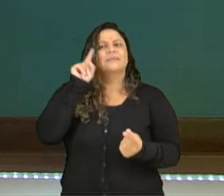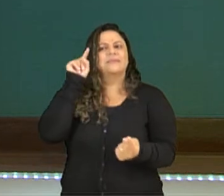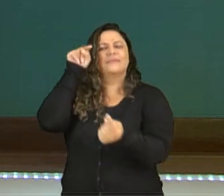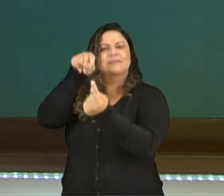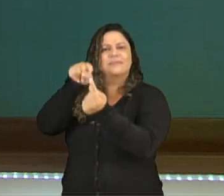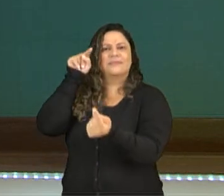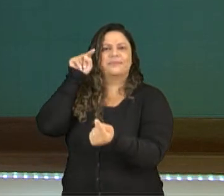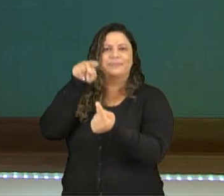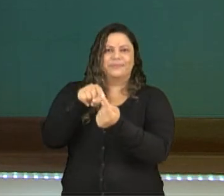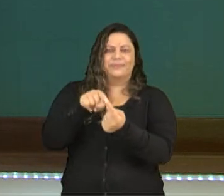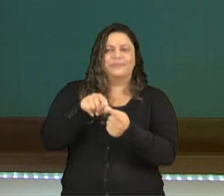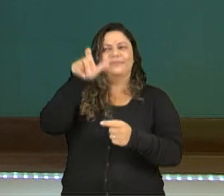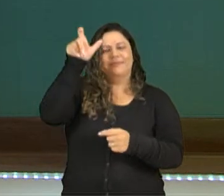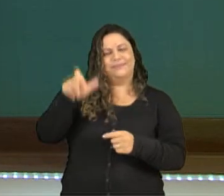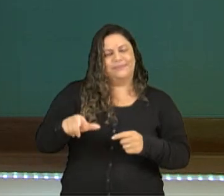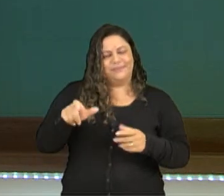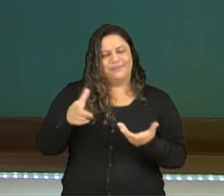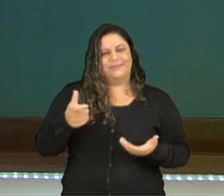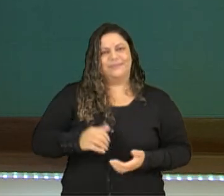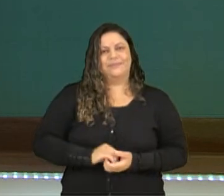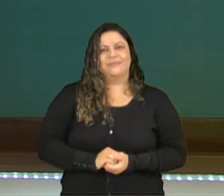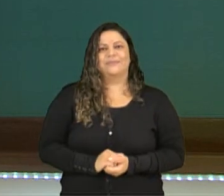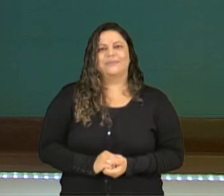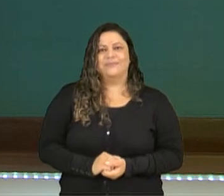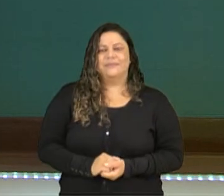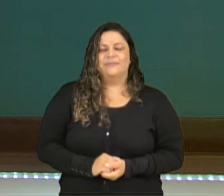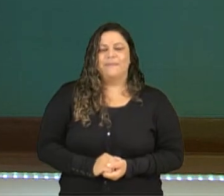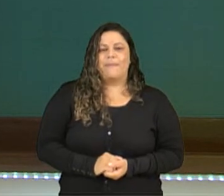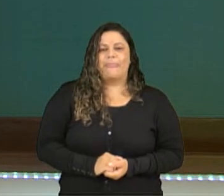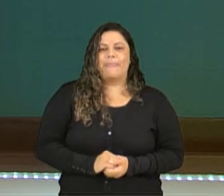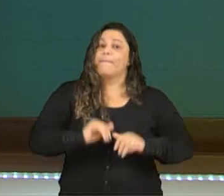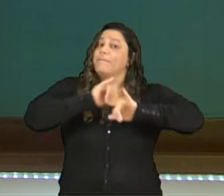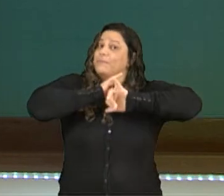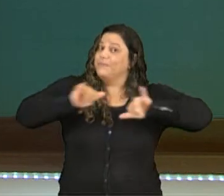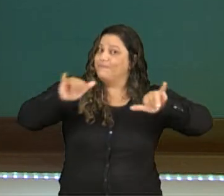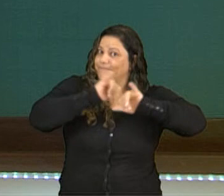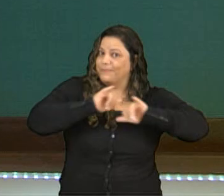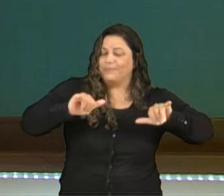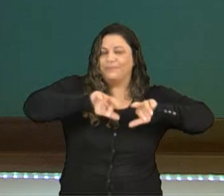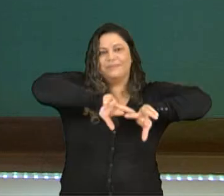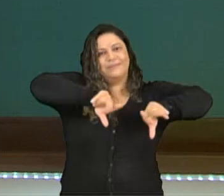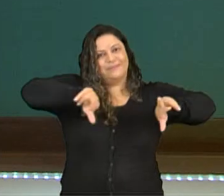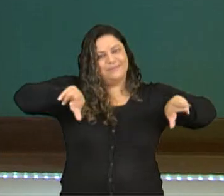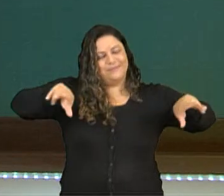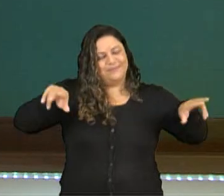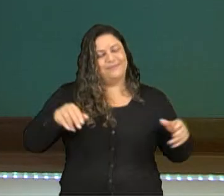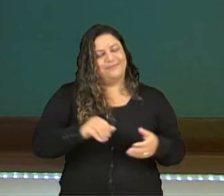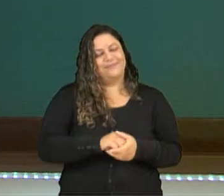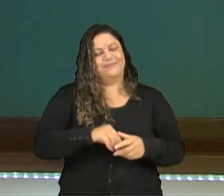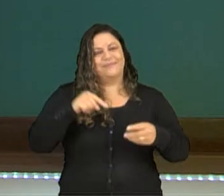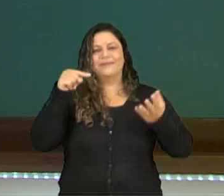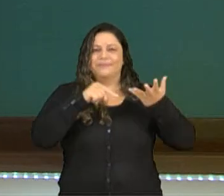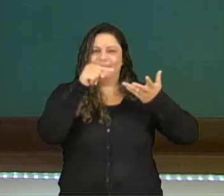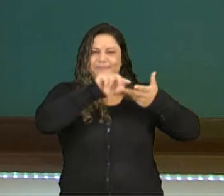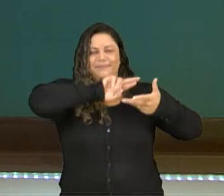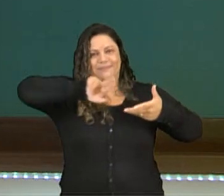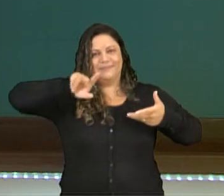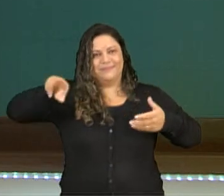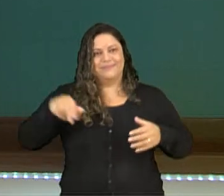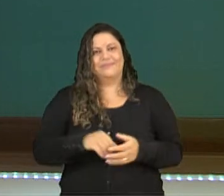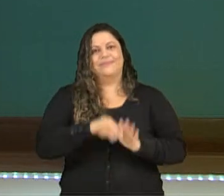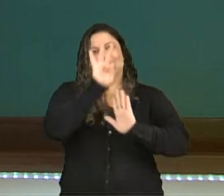informar uma pessoa conjunto sobre, conjunto de pessoas sobre um assunto ou tema, né, referido no texto